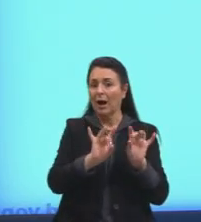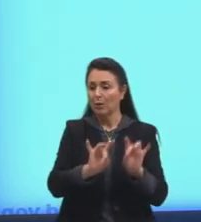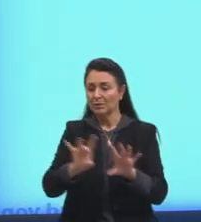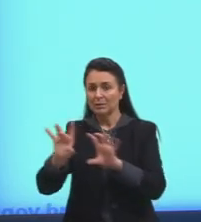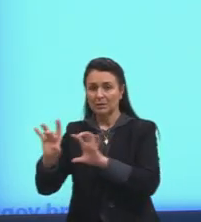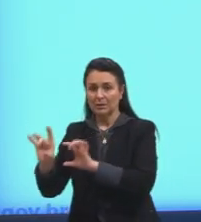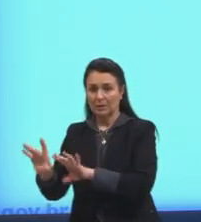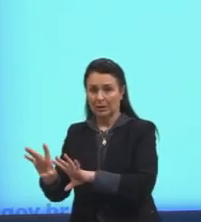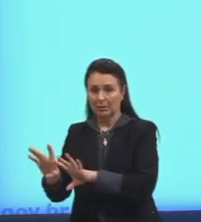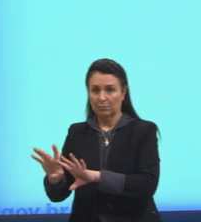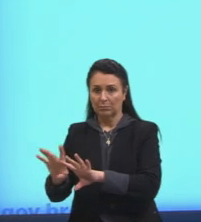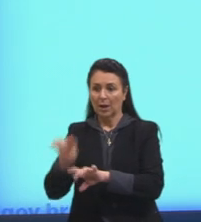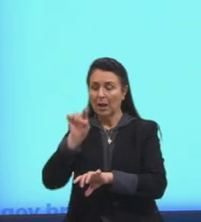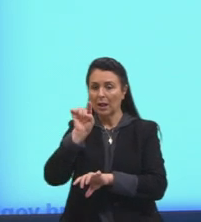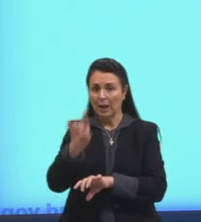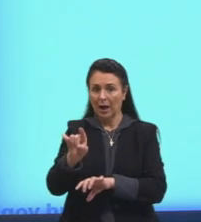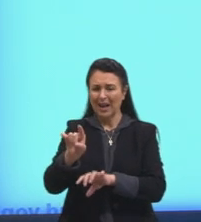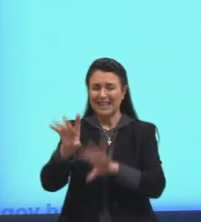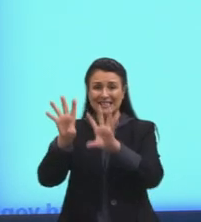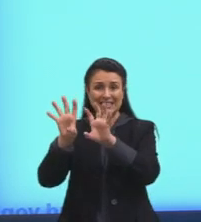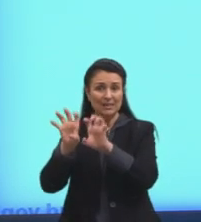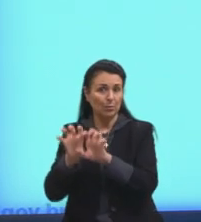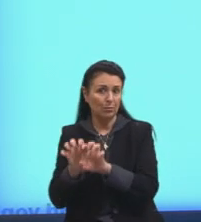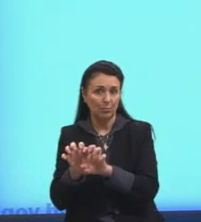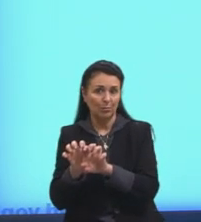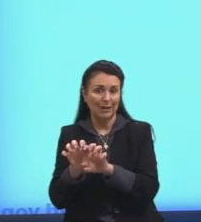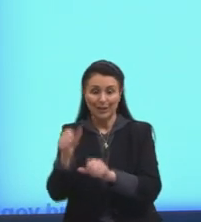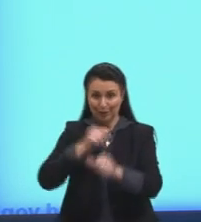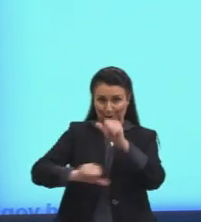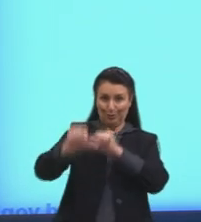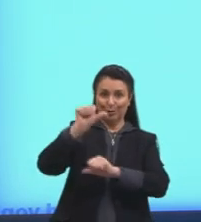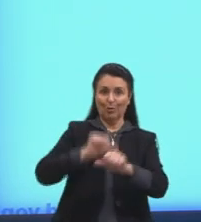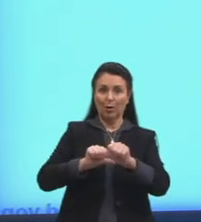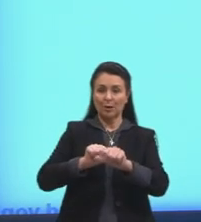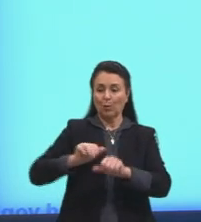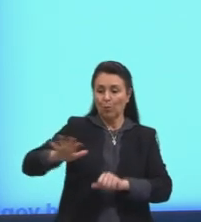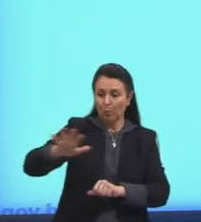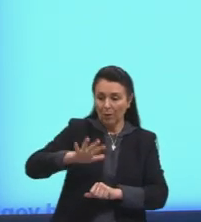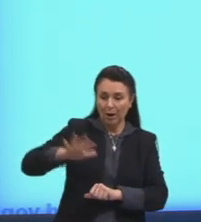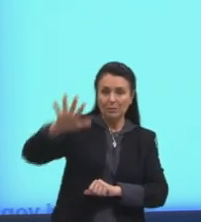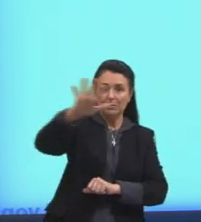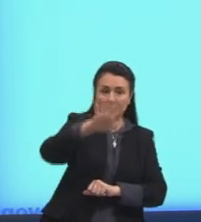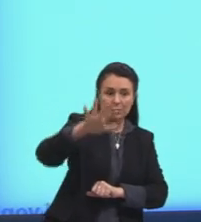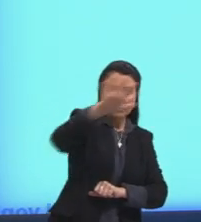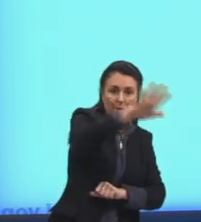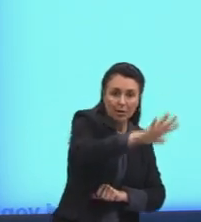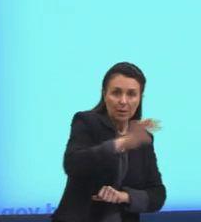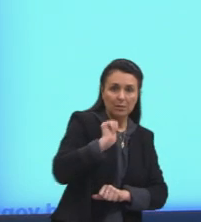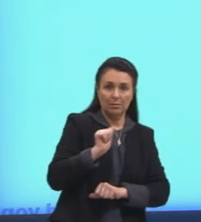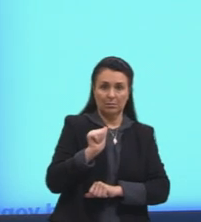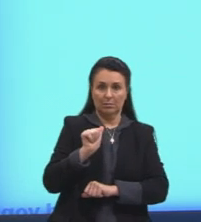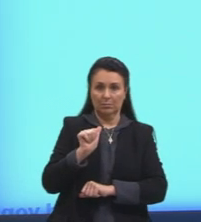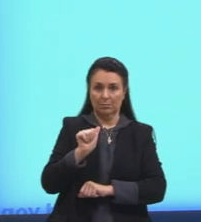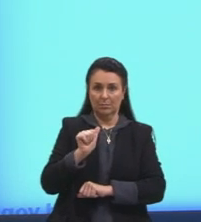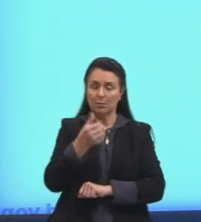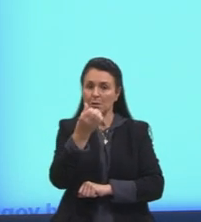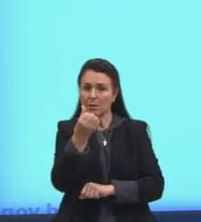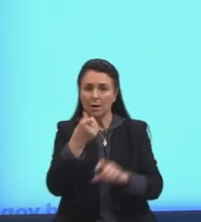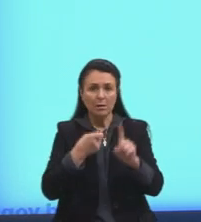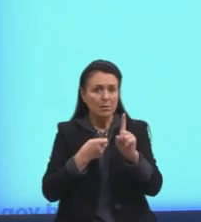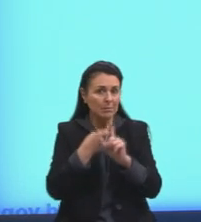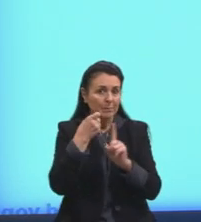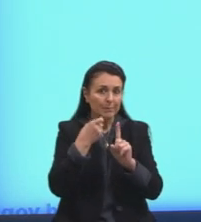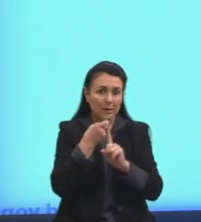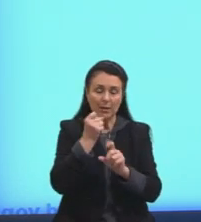seco, então é totalmente ao contrário, tá, gurizada? Eles são sazonais, tem três meses do ano aí, mais, mais tocado, tá, gurizada? Então